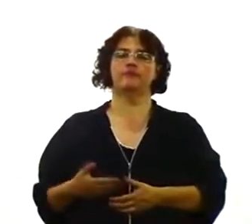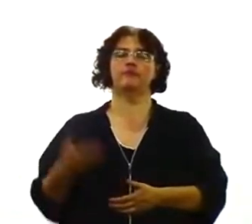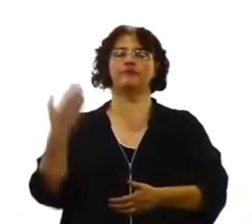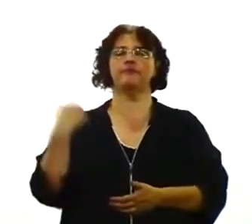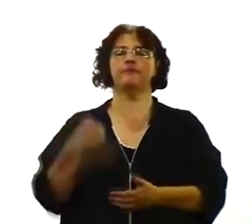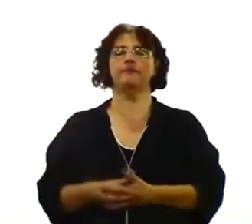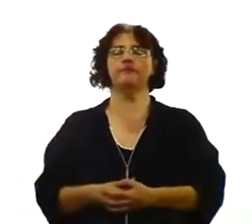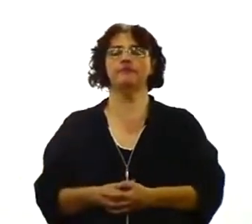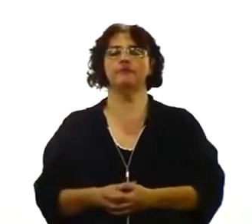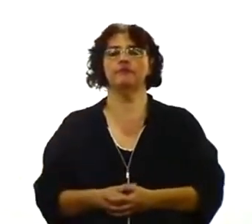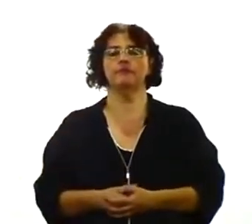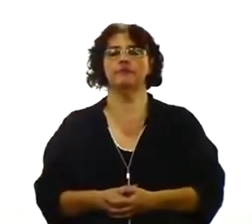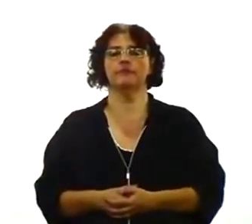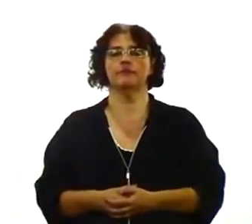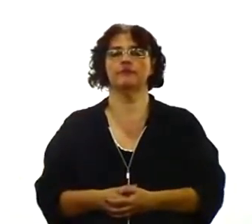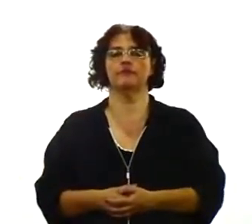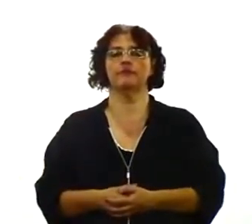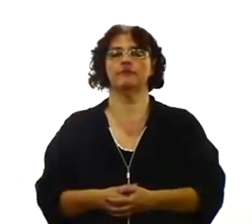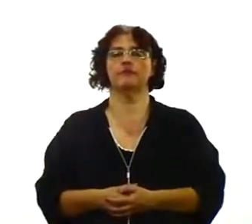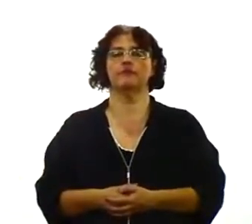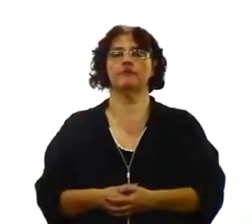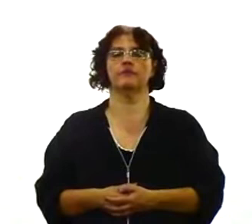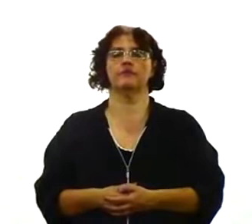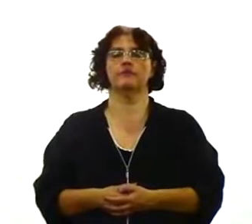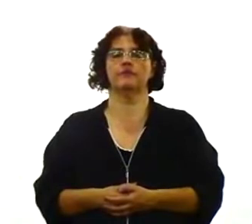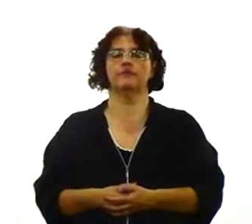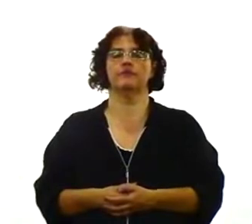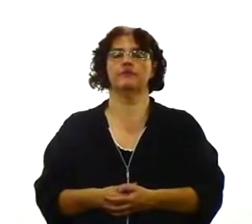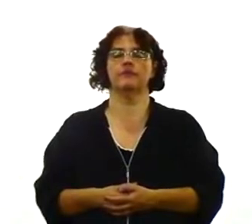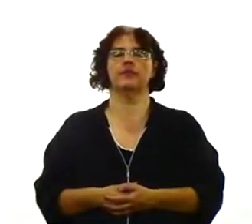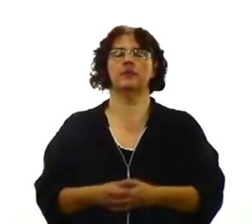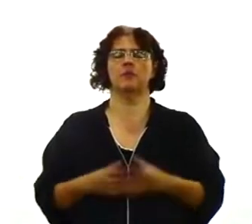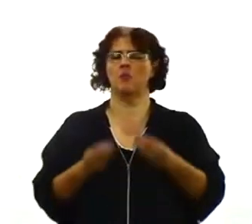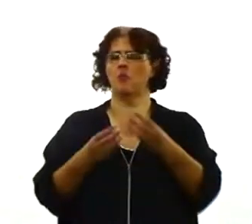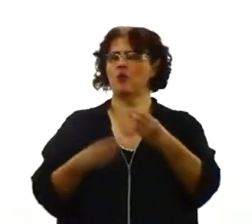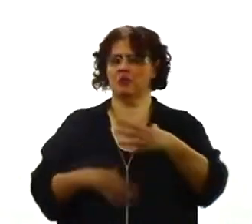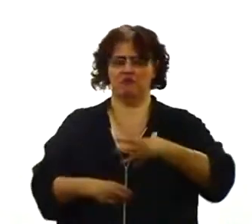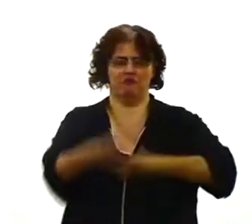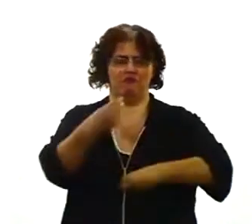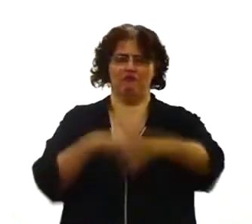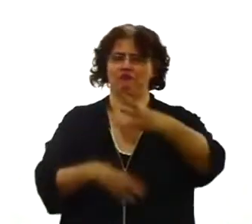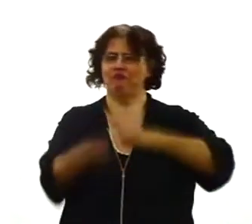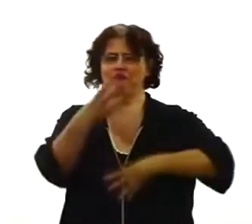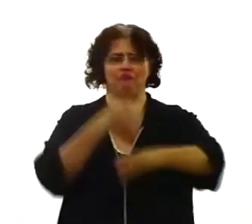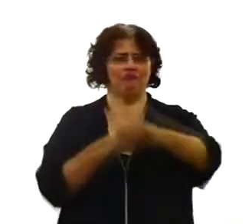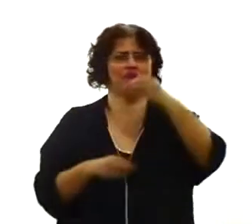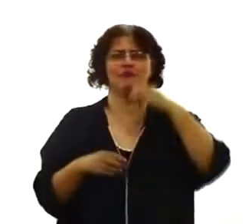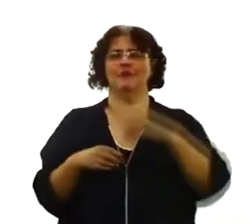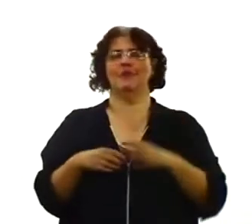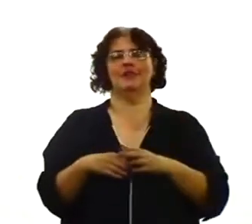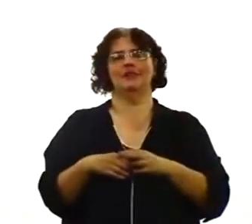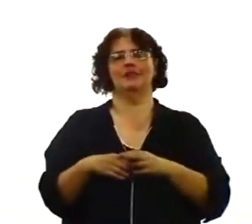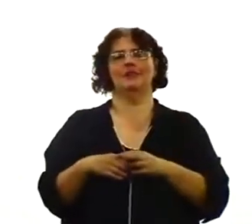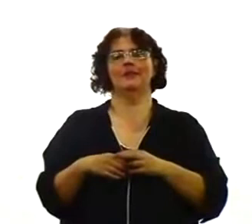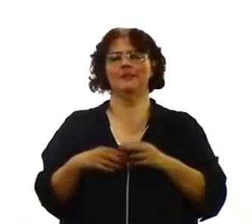né? Dezenas, dezenas de gerações, centenas de gerações. Mas percebe como nós temos muitas coisas dos